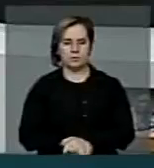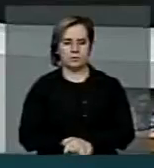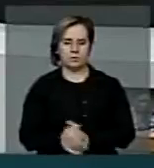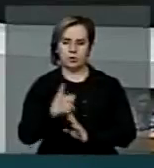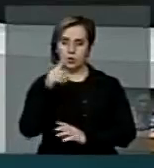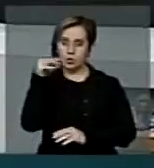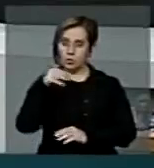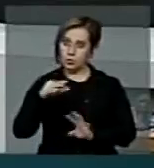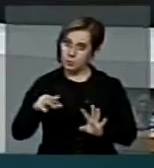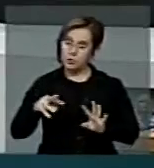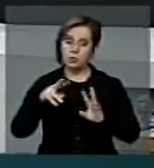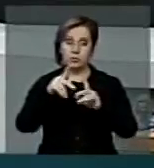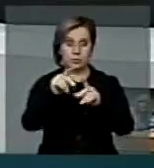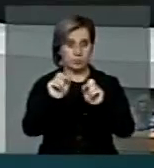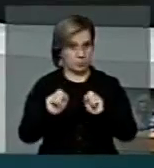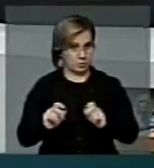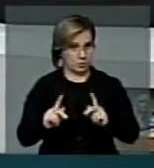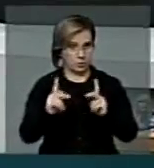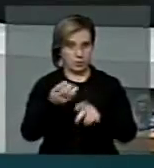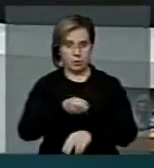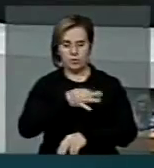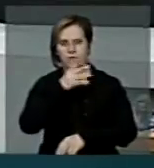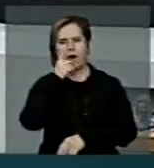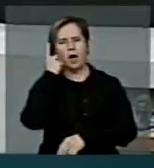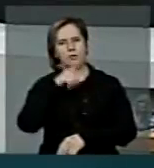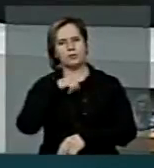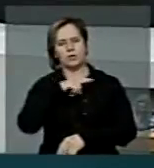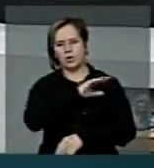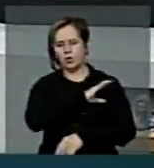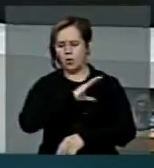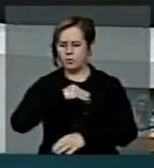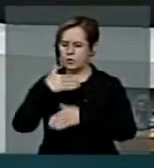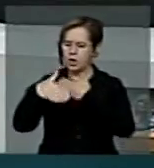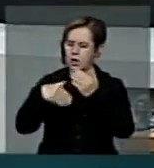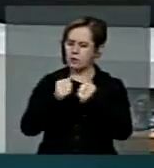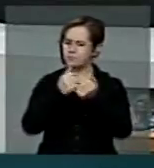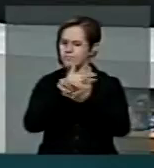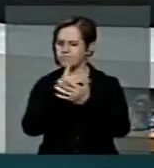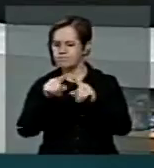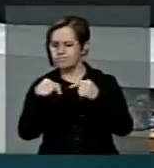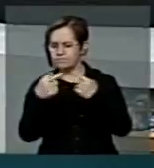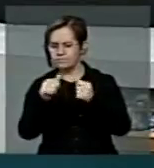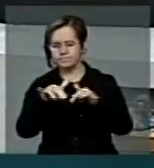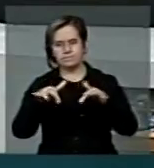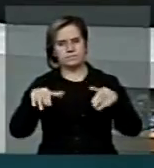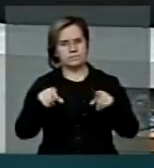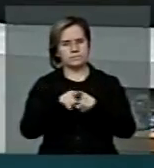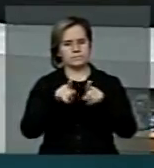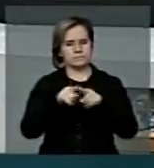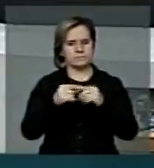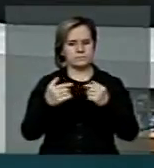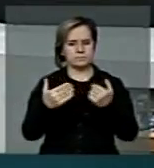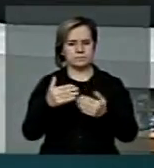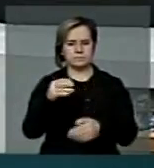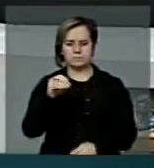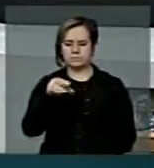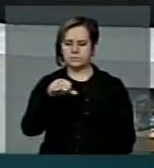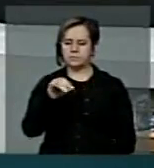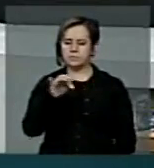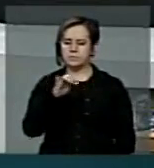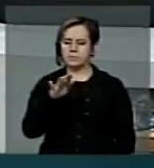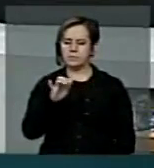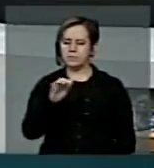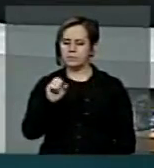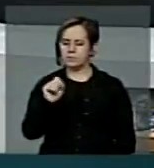A todos, tem vários deputados que tem comissão, alguns tem audiência. O Nófio Santo Agostinho, um minuto.